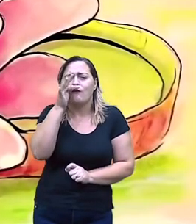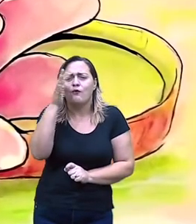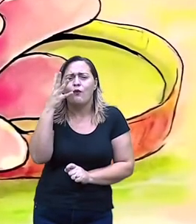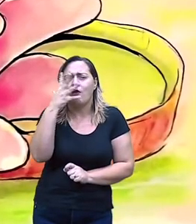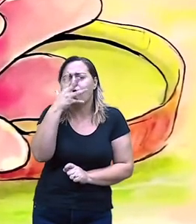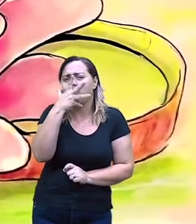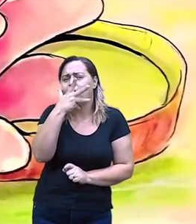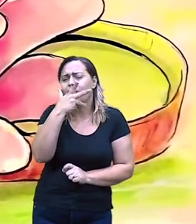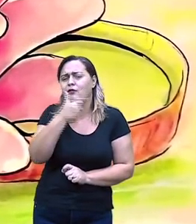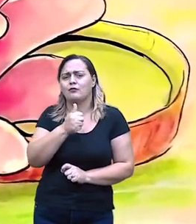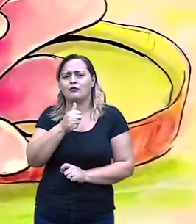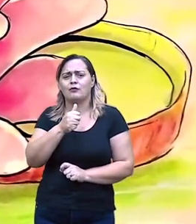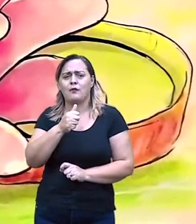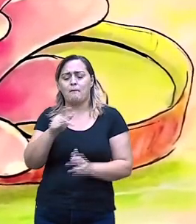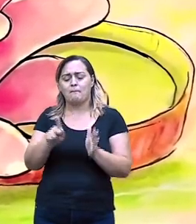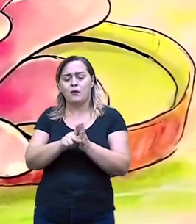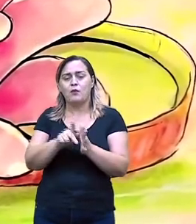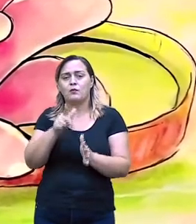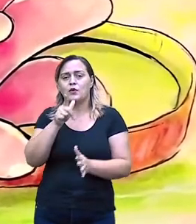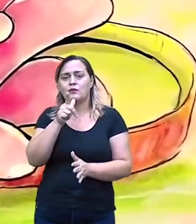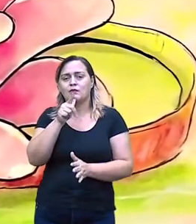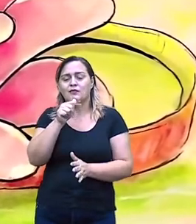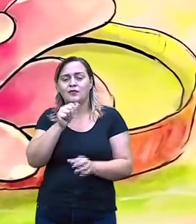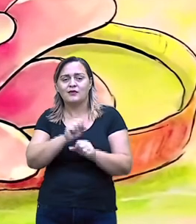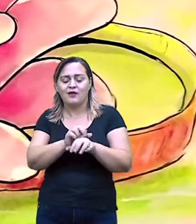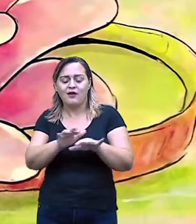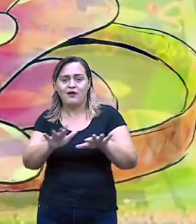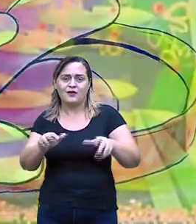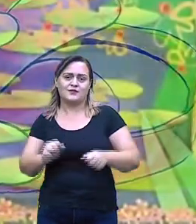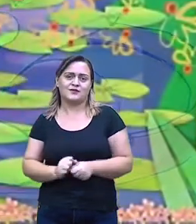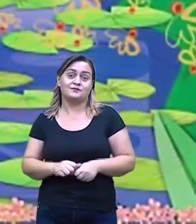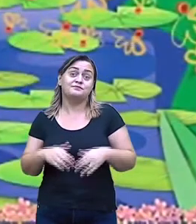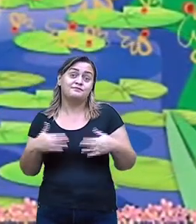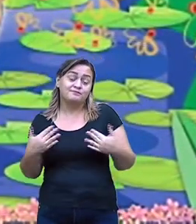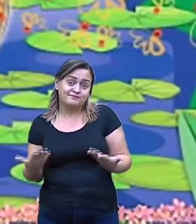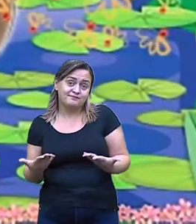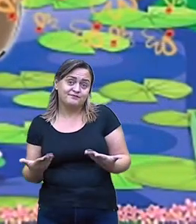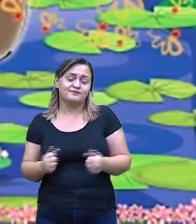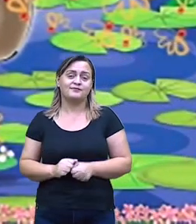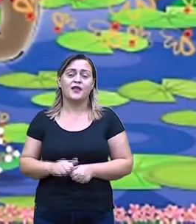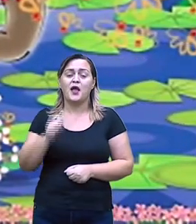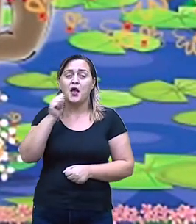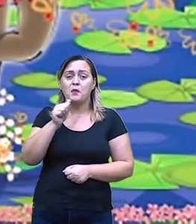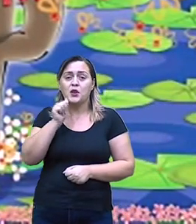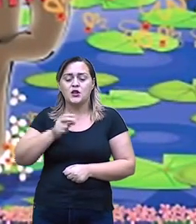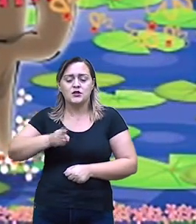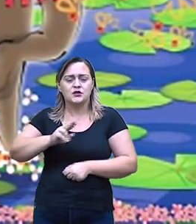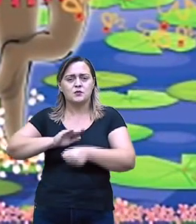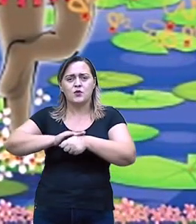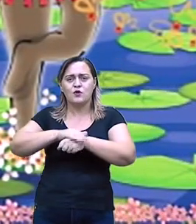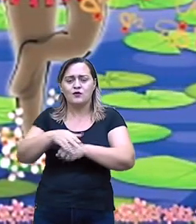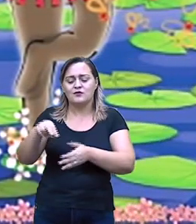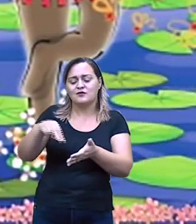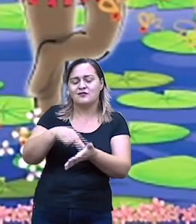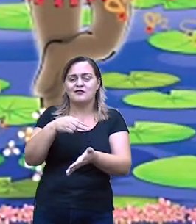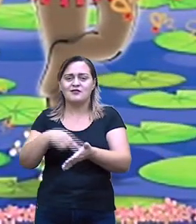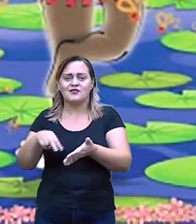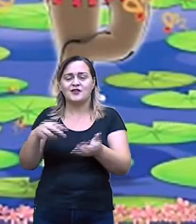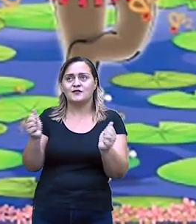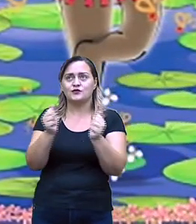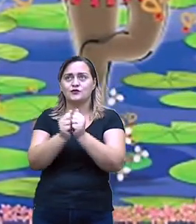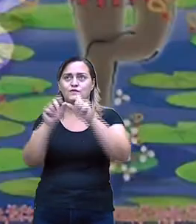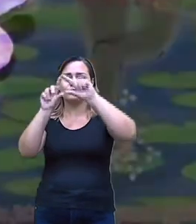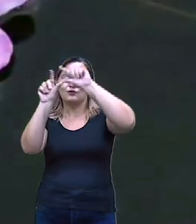aquática. E assim, durante a noite, Nayá podia dançar com a lua, quando esta refletia nas